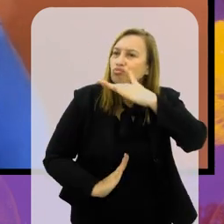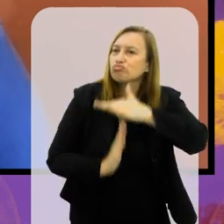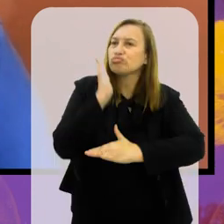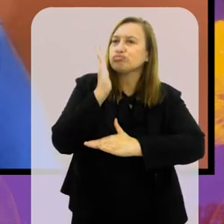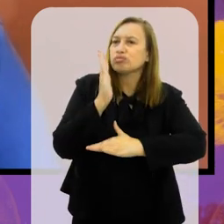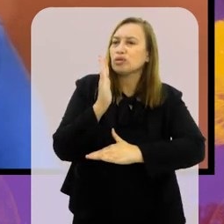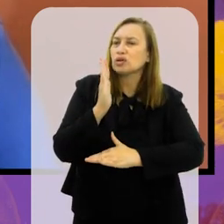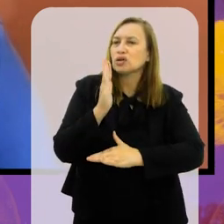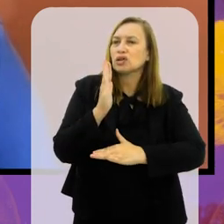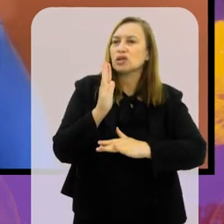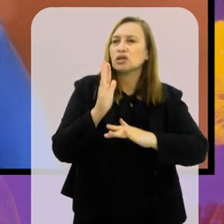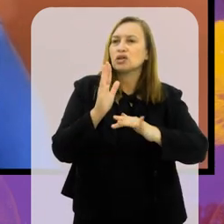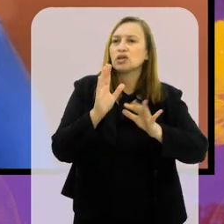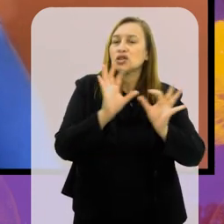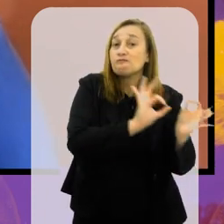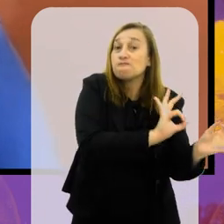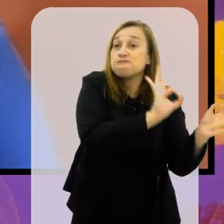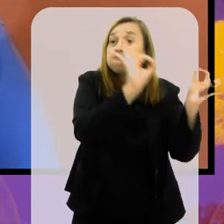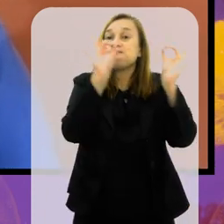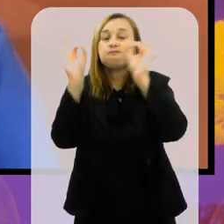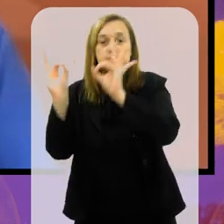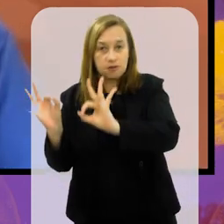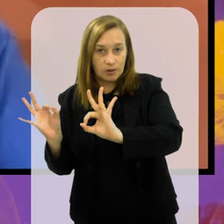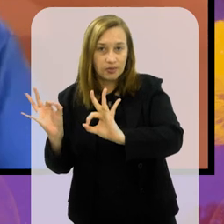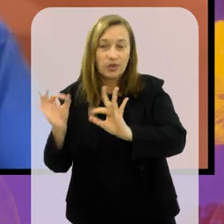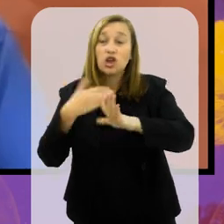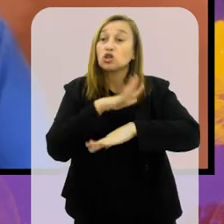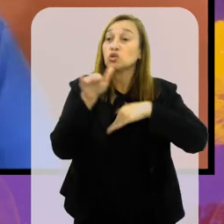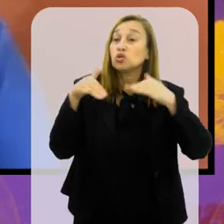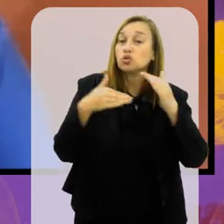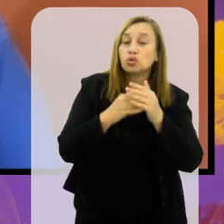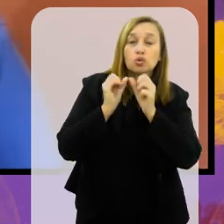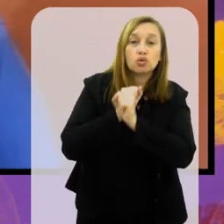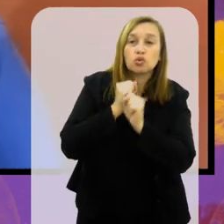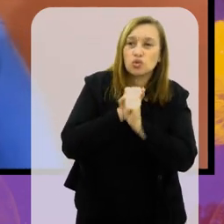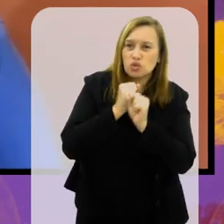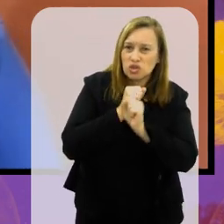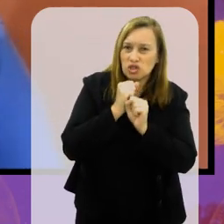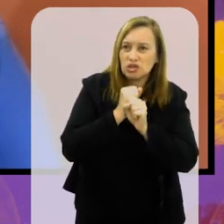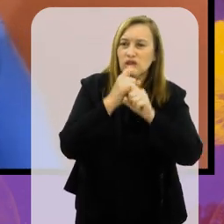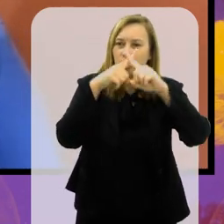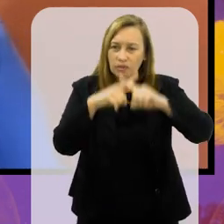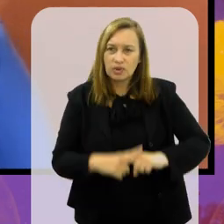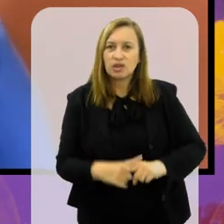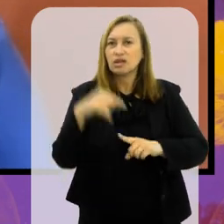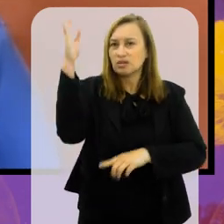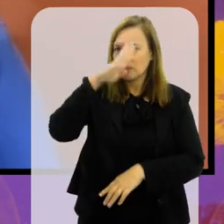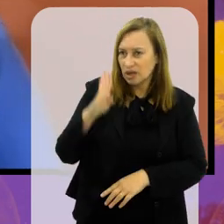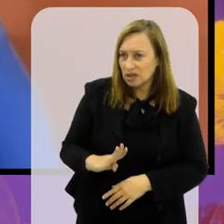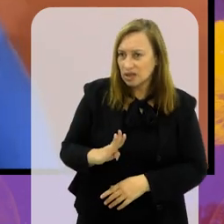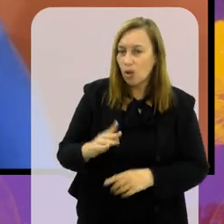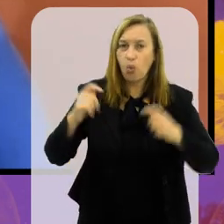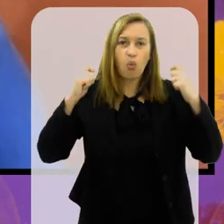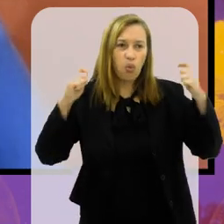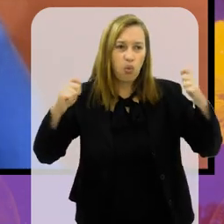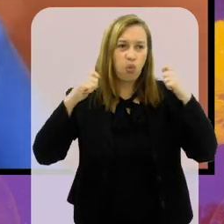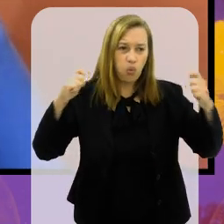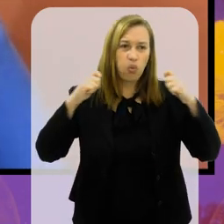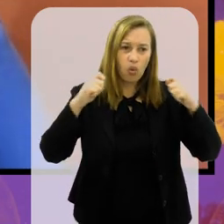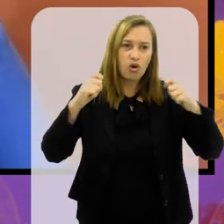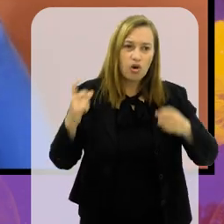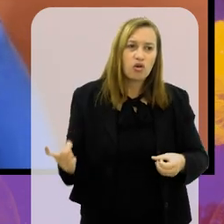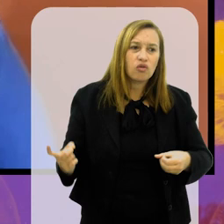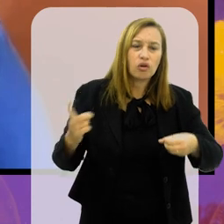passado bateu o recorde de público de todos os anos do